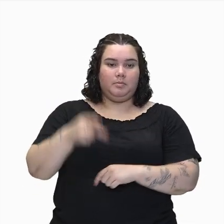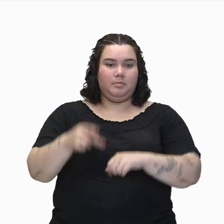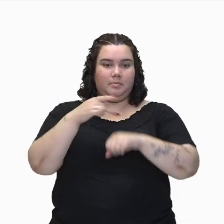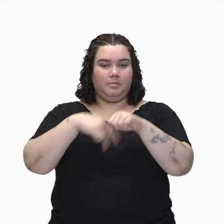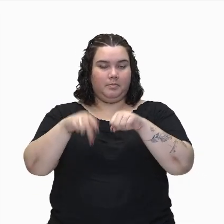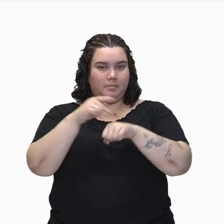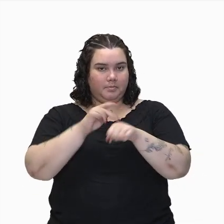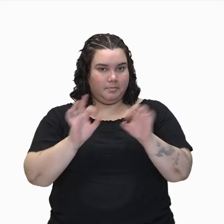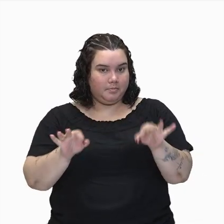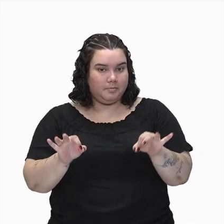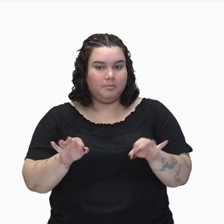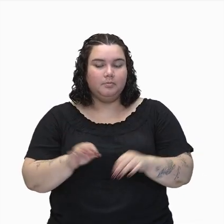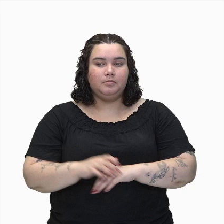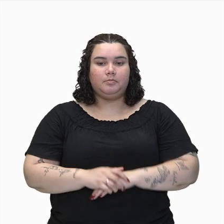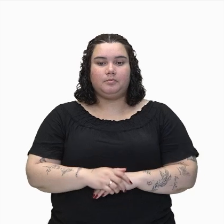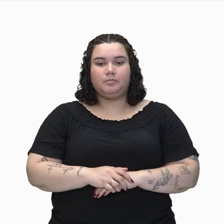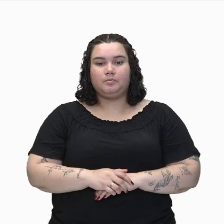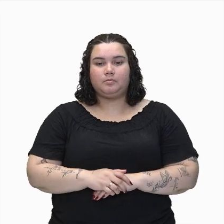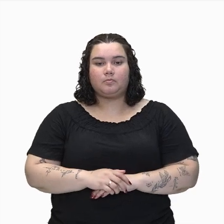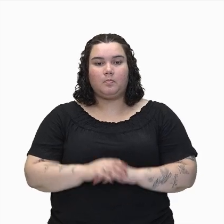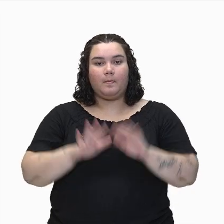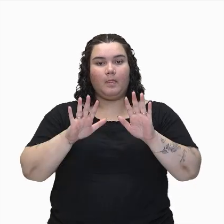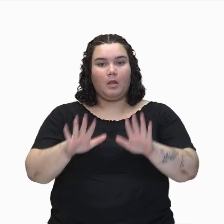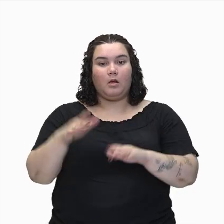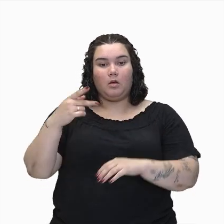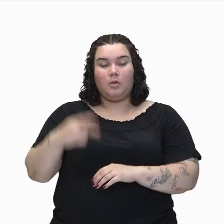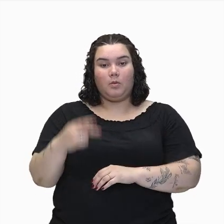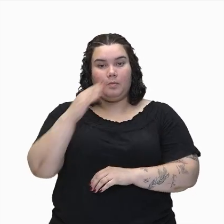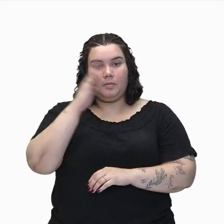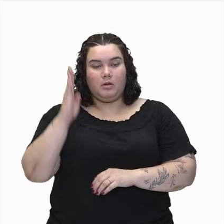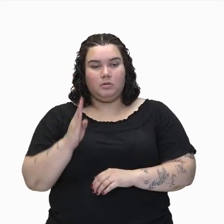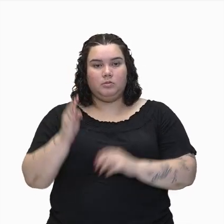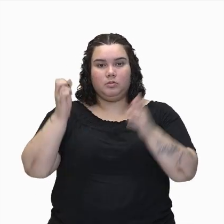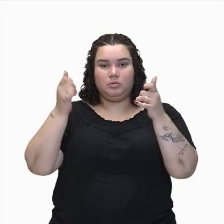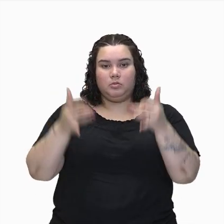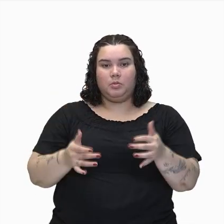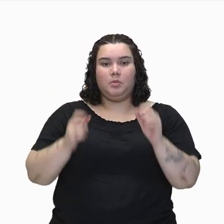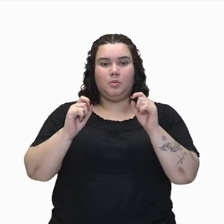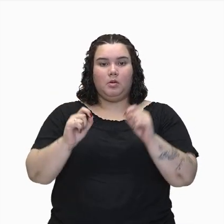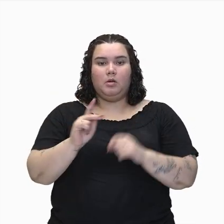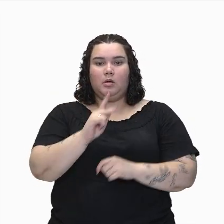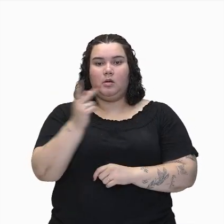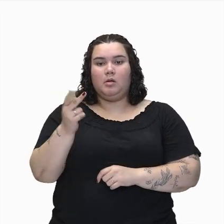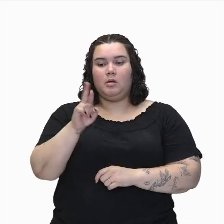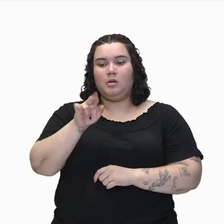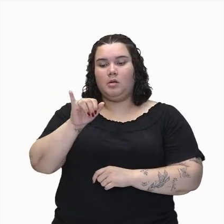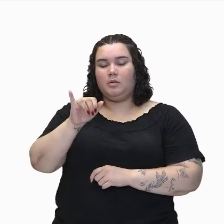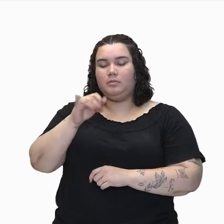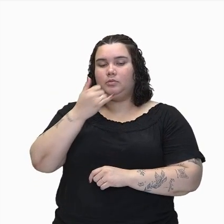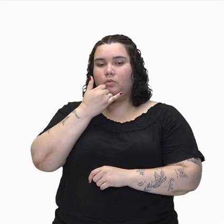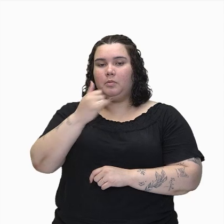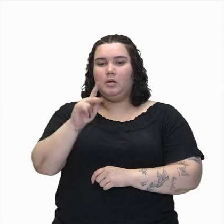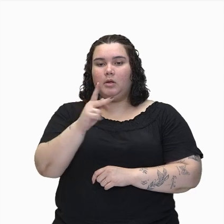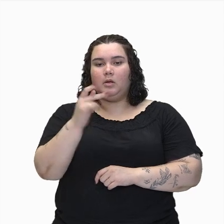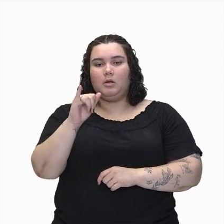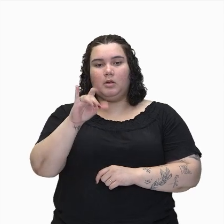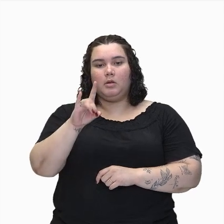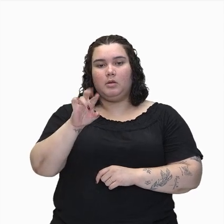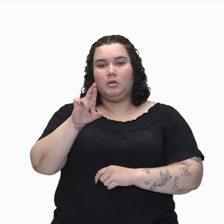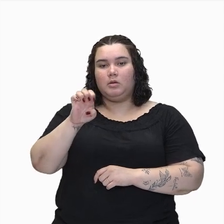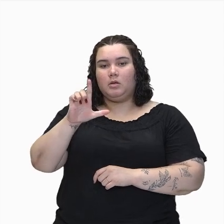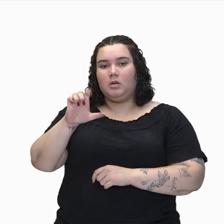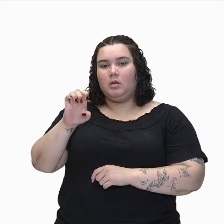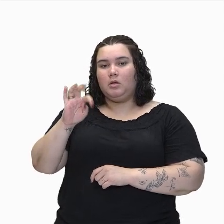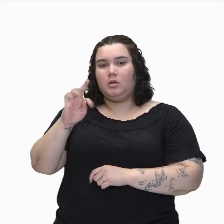delas, tá, pessoal? Agora, no Brasil, quando a gente fala aqui de hidrelétrica, as principais usinas hidrelétricas que nós